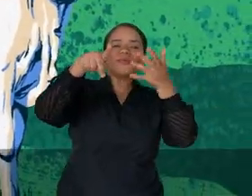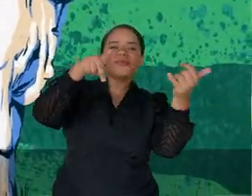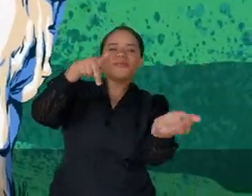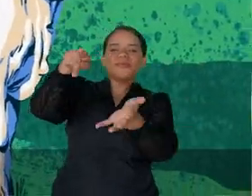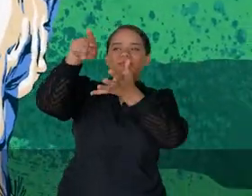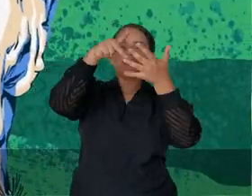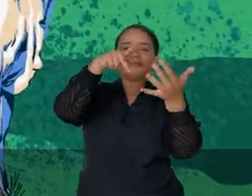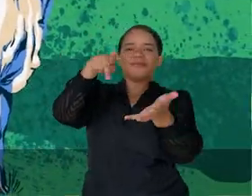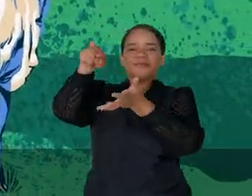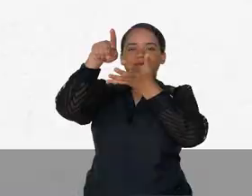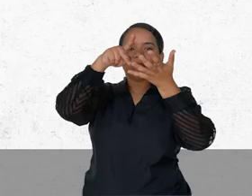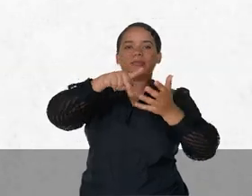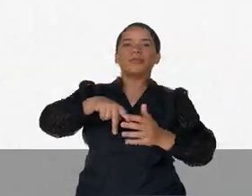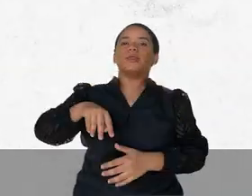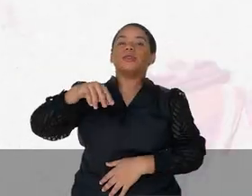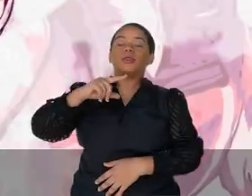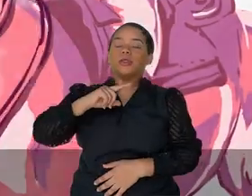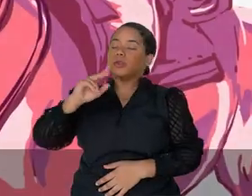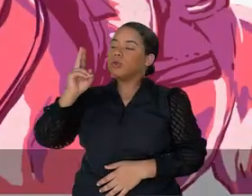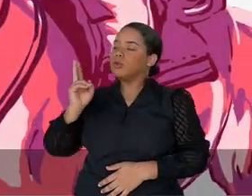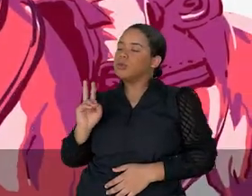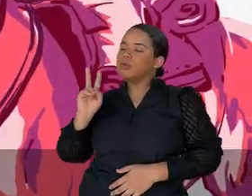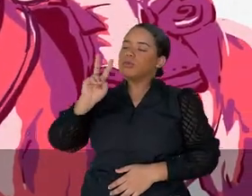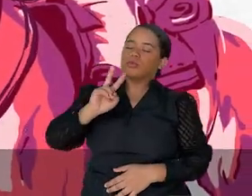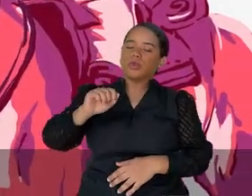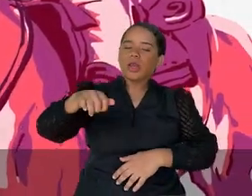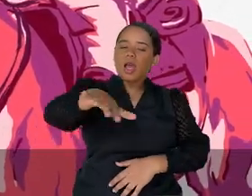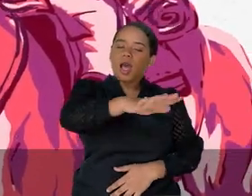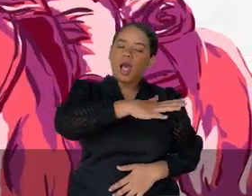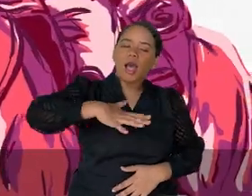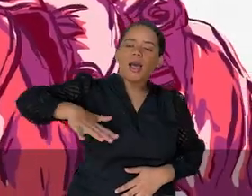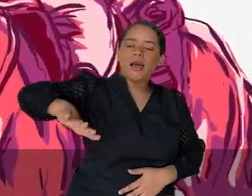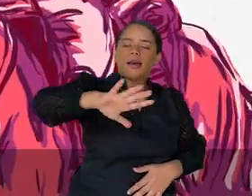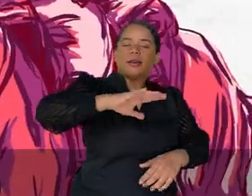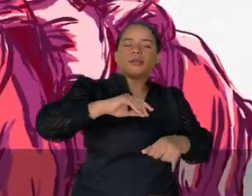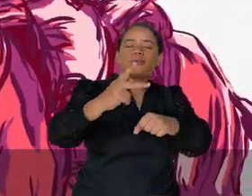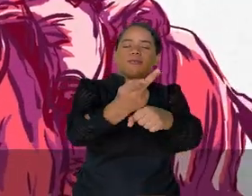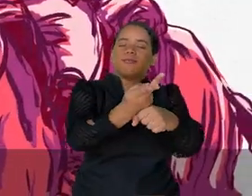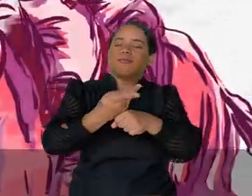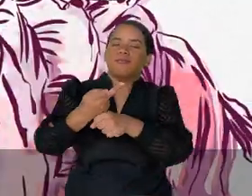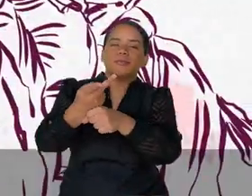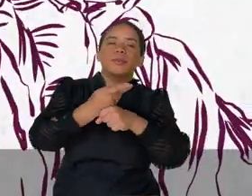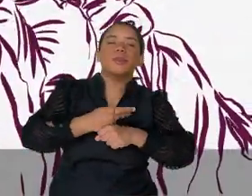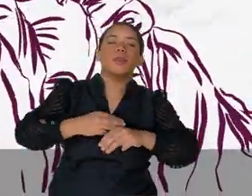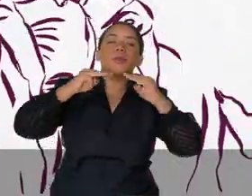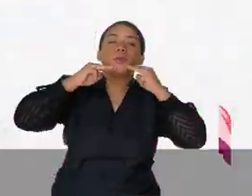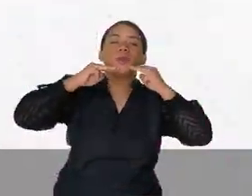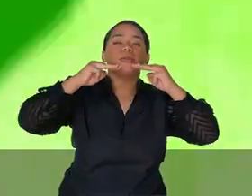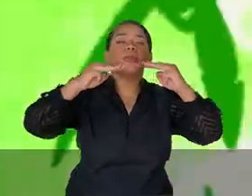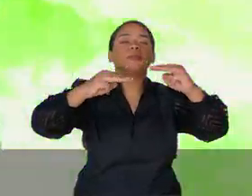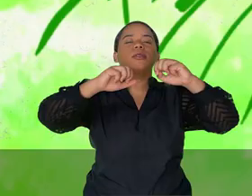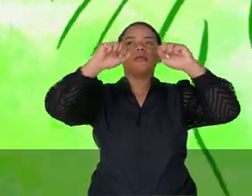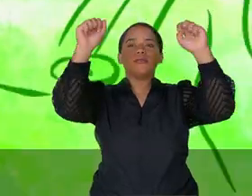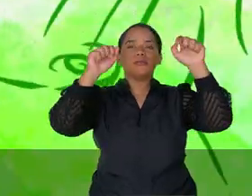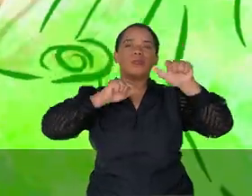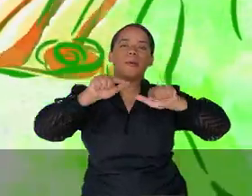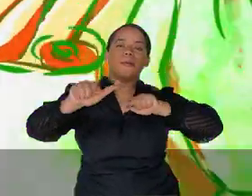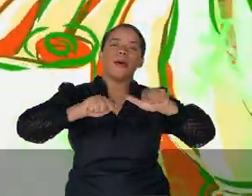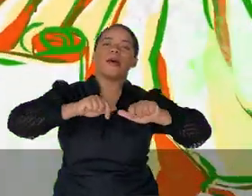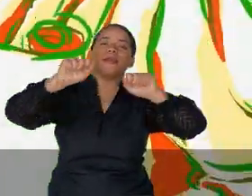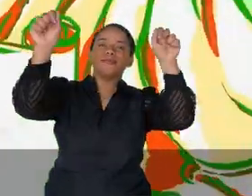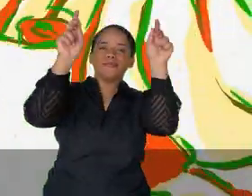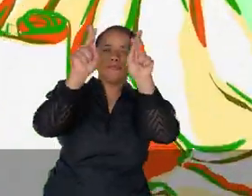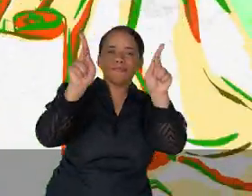exaltação. Desbravando-te os campos distantes, na missão do